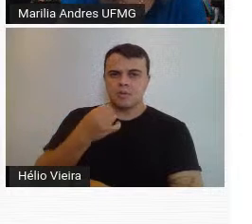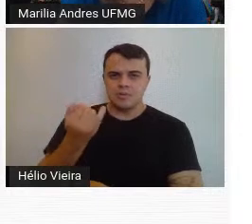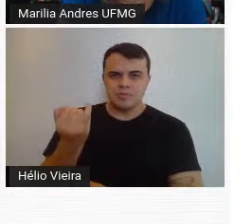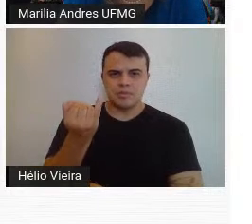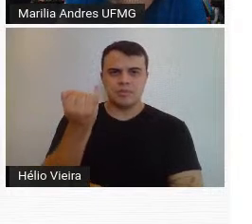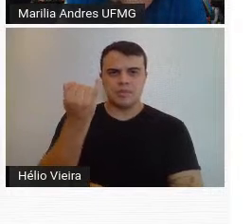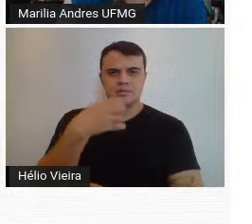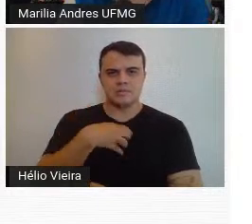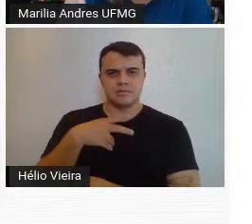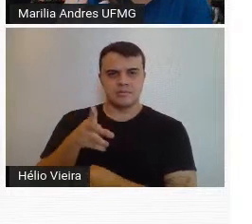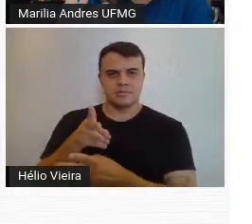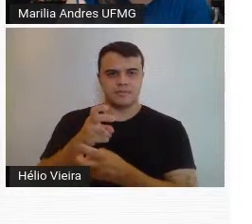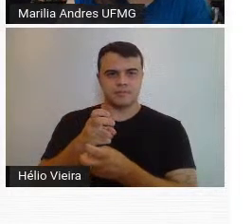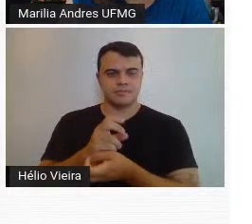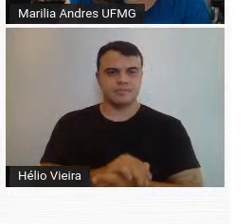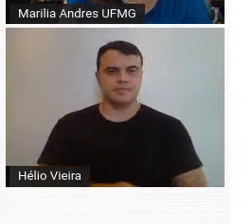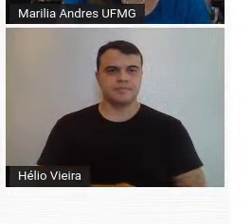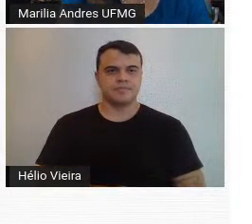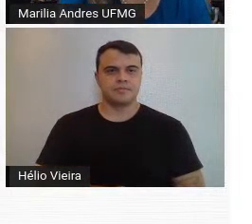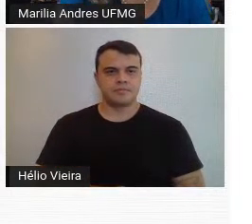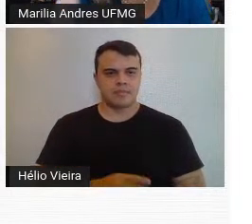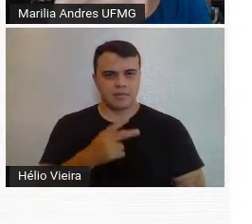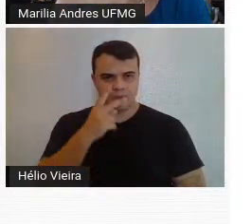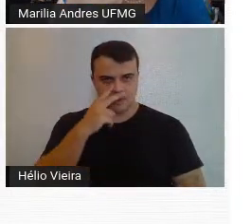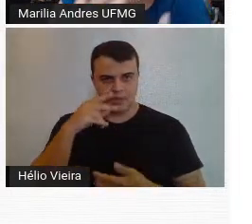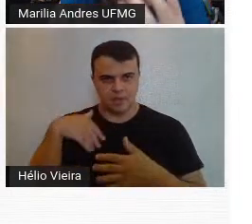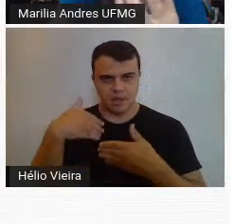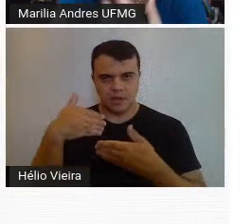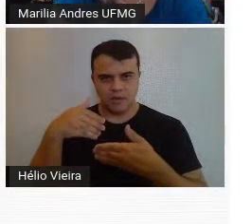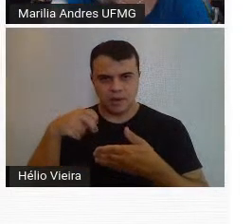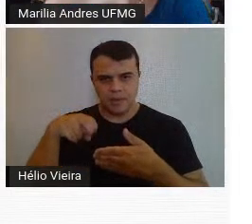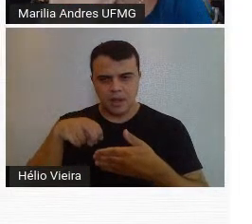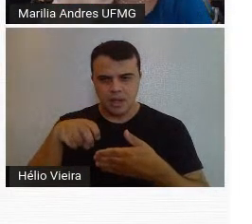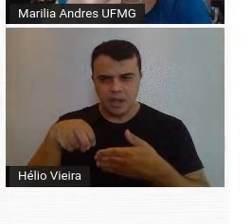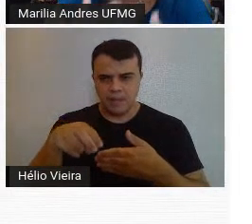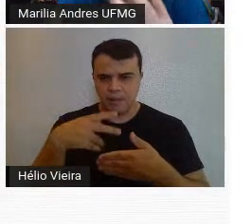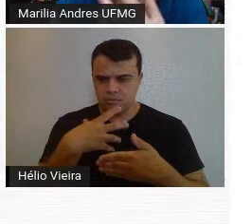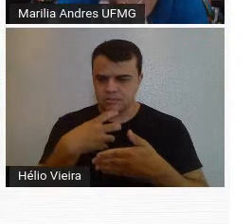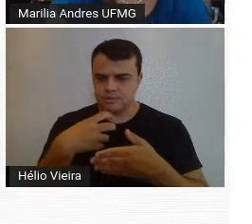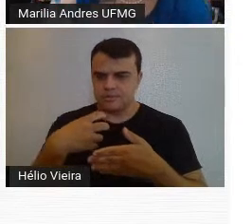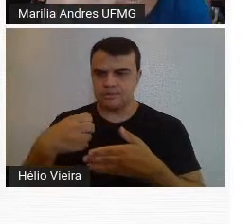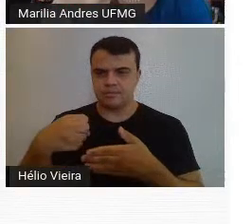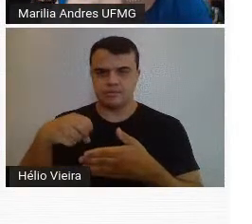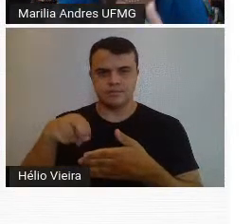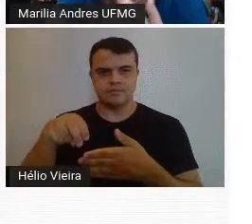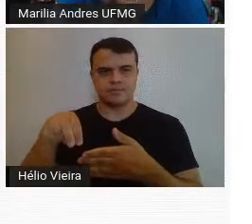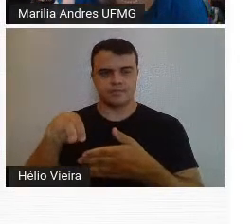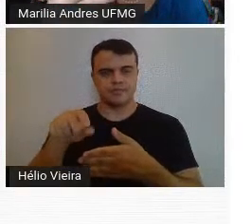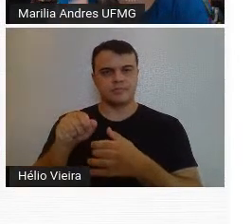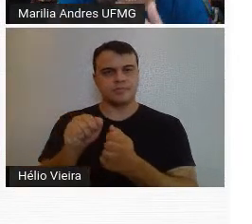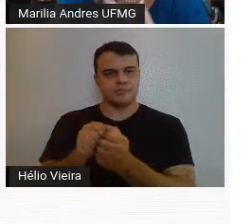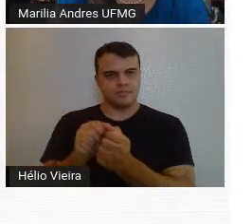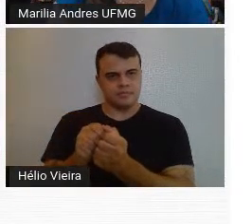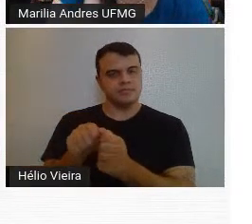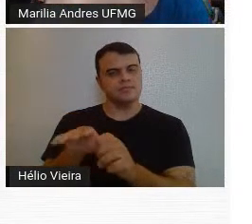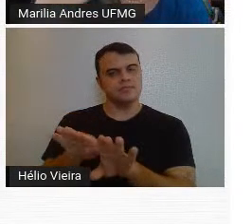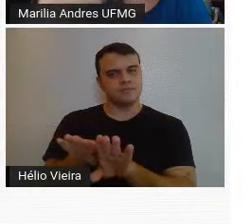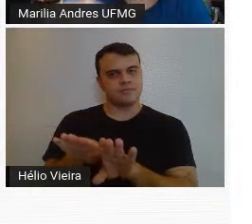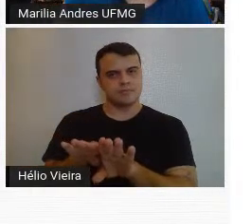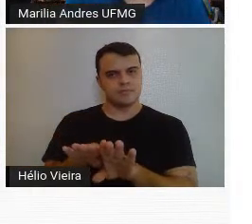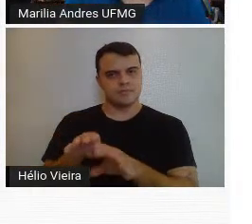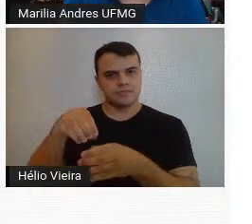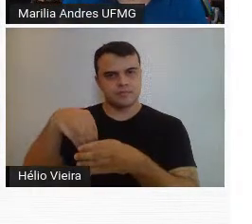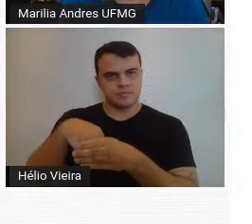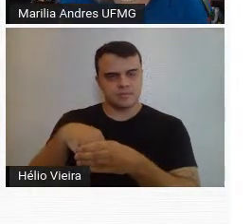sensibilidade. É como se ele levasse a gente para caminhar dentro do parque, para entrar nessa pintura e caminhar dentro do